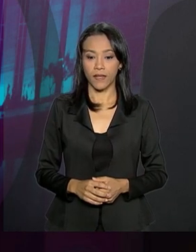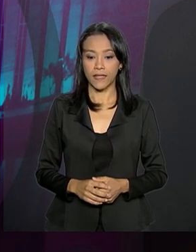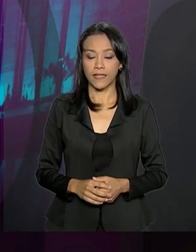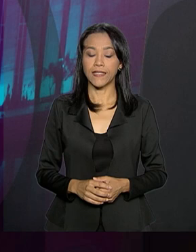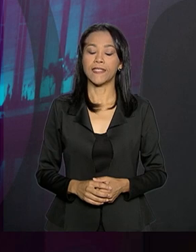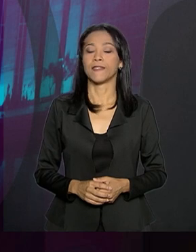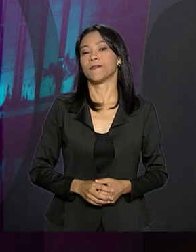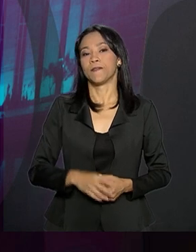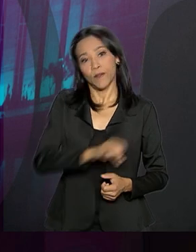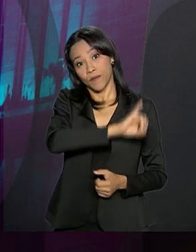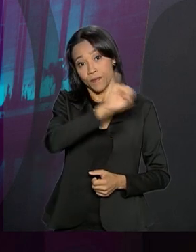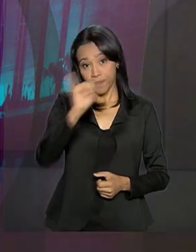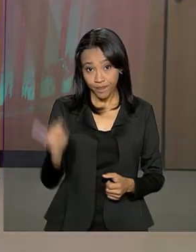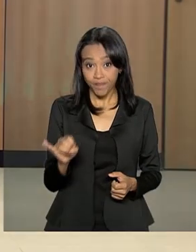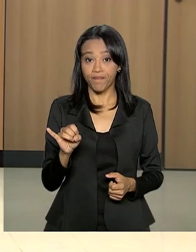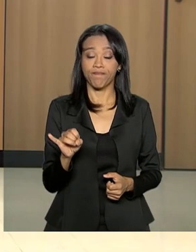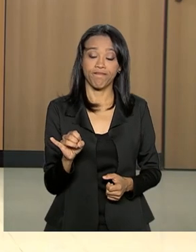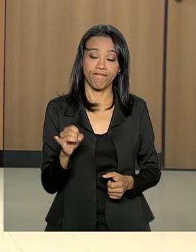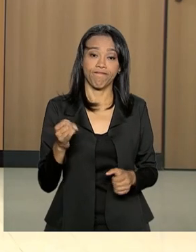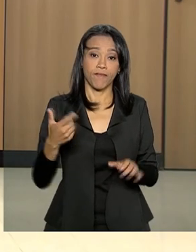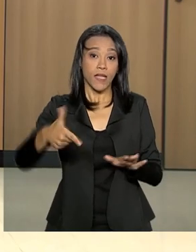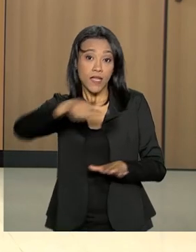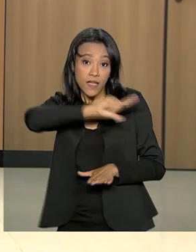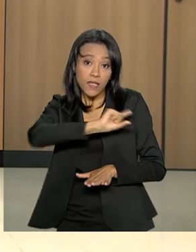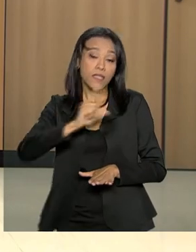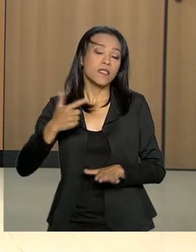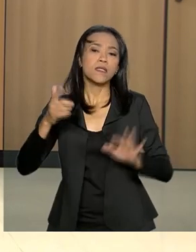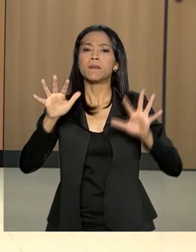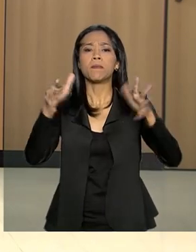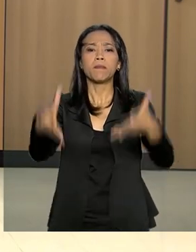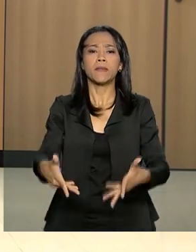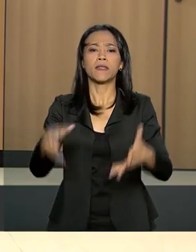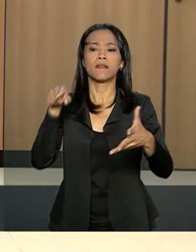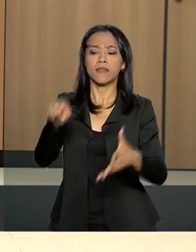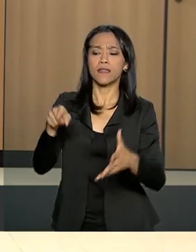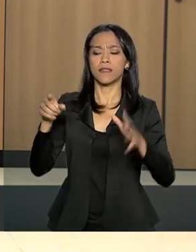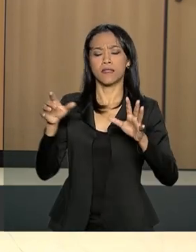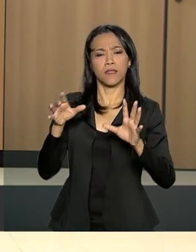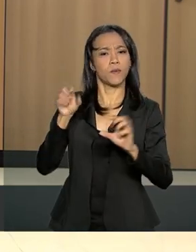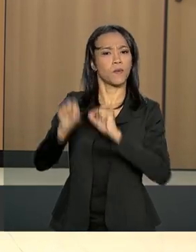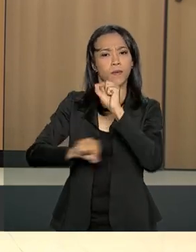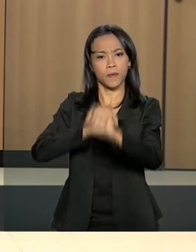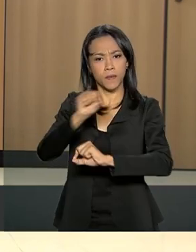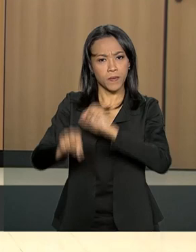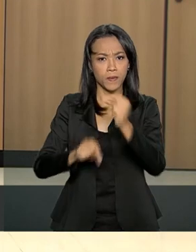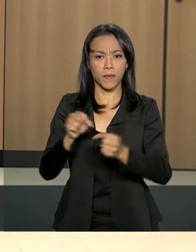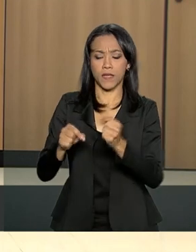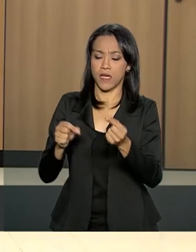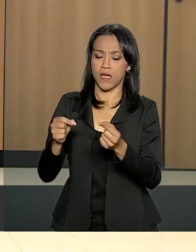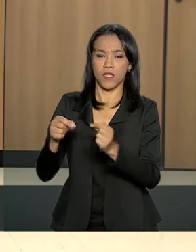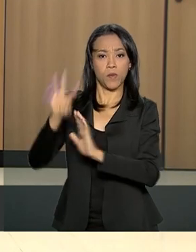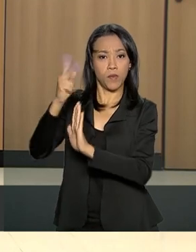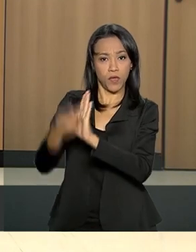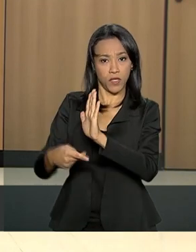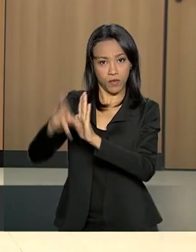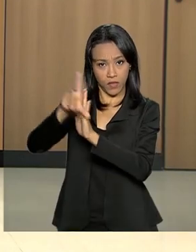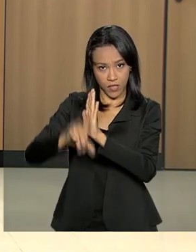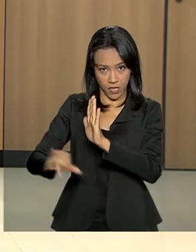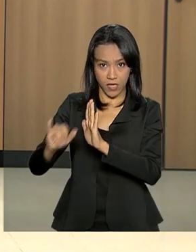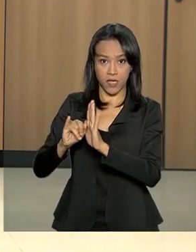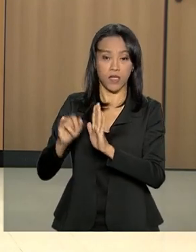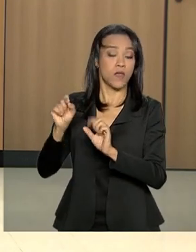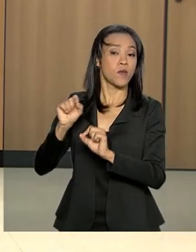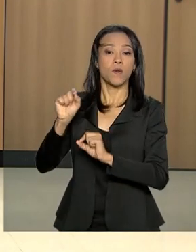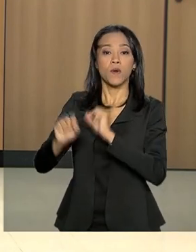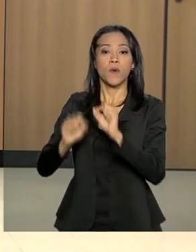Olá, Luana. Olha, antes de participar aí da sonenidade de encaminhamento do projeto de lei anticrime,